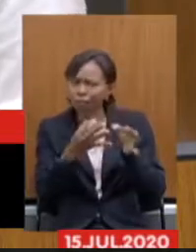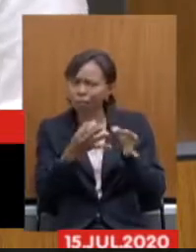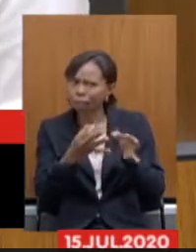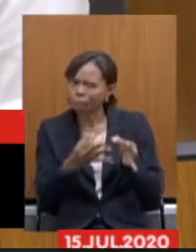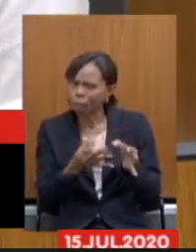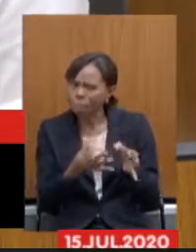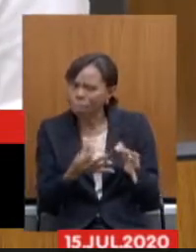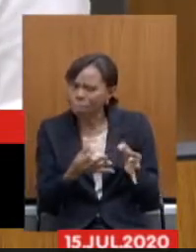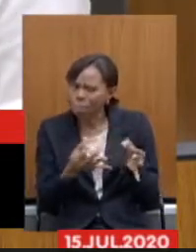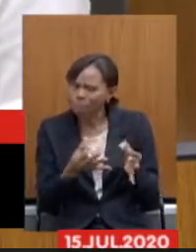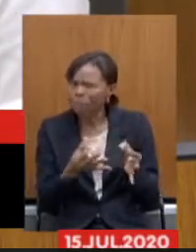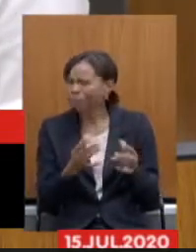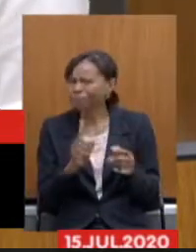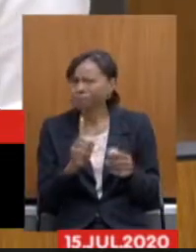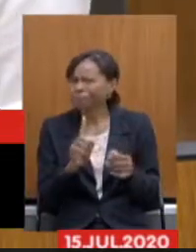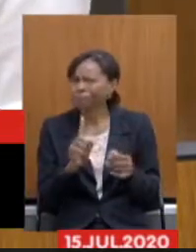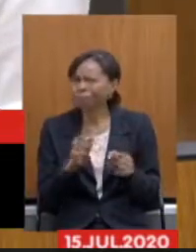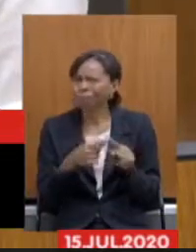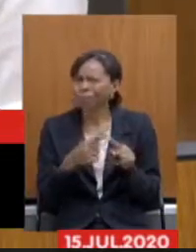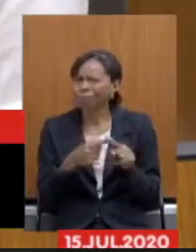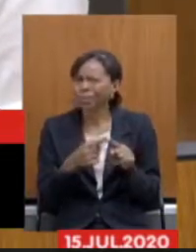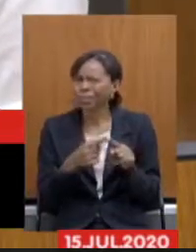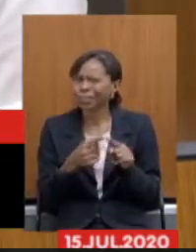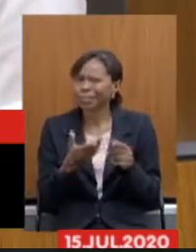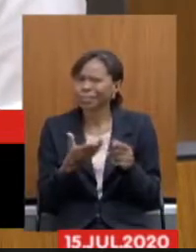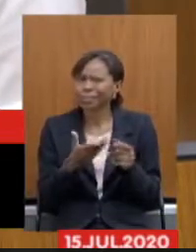complicado muito difícil porque nós já temos